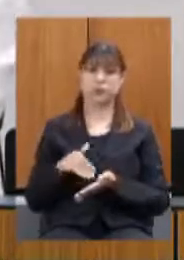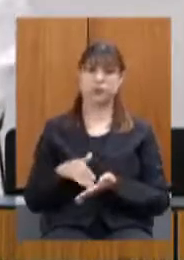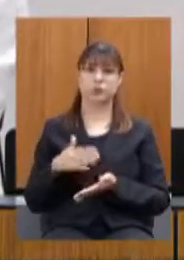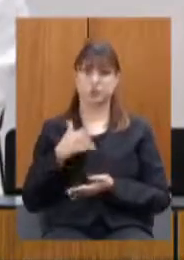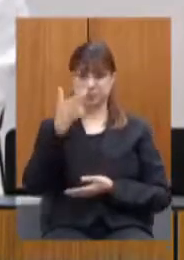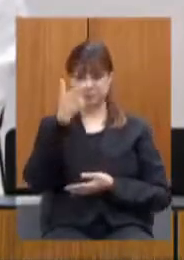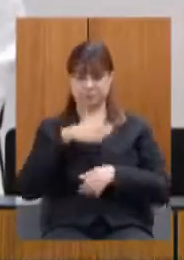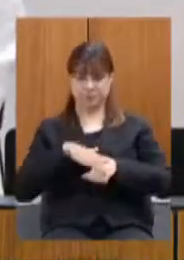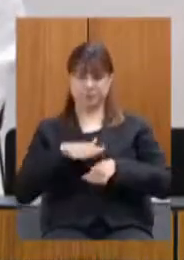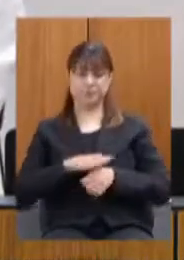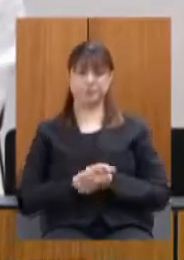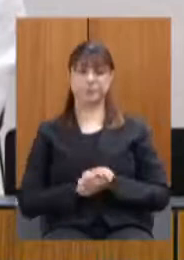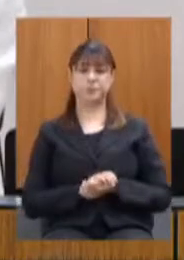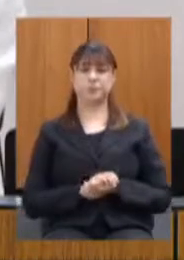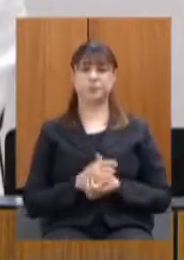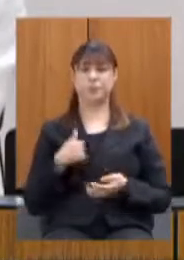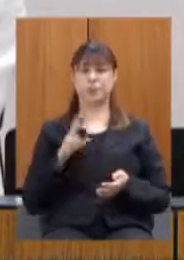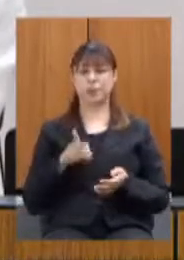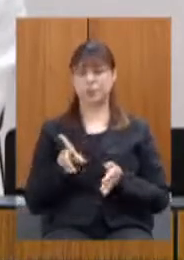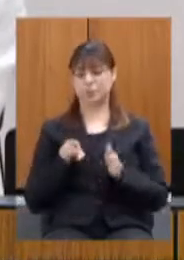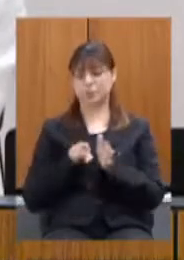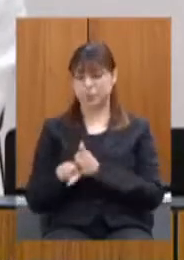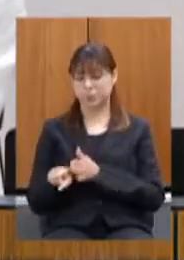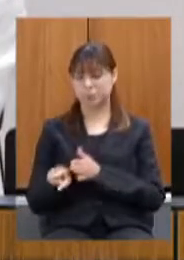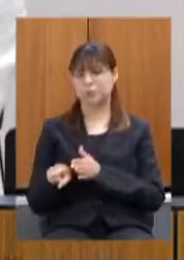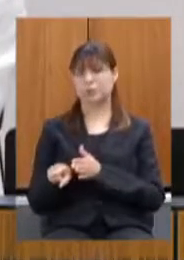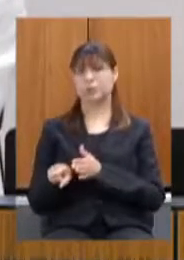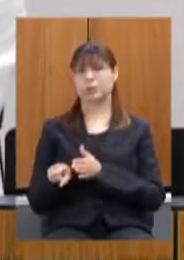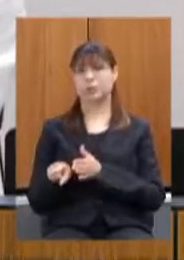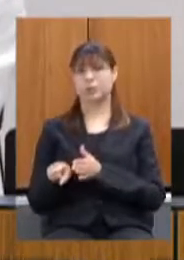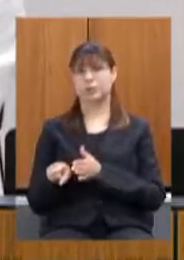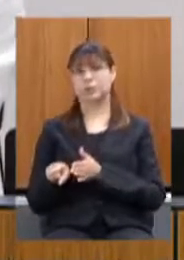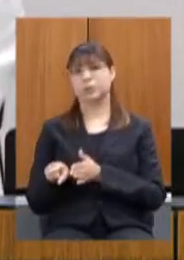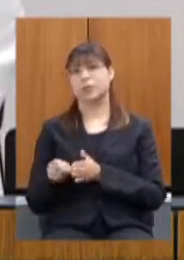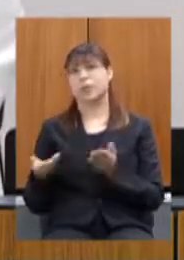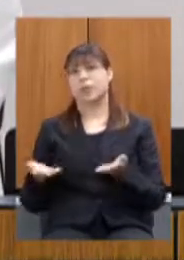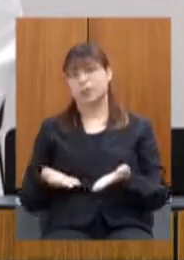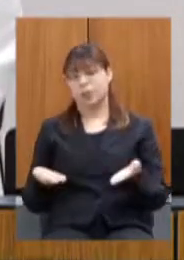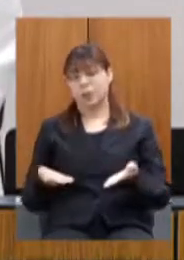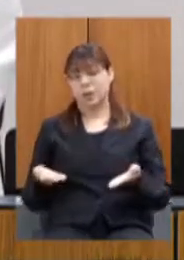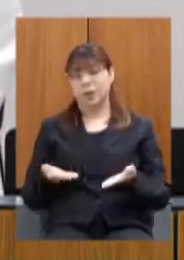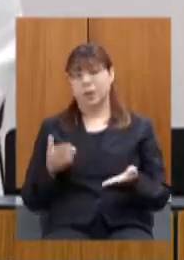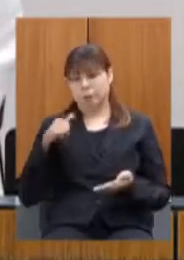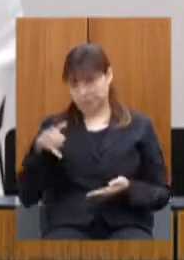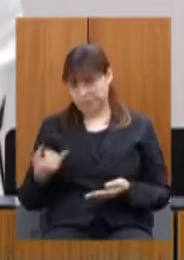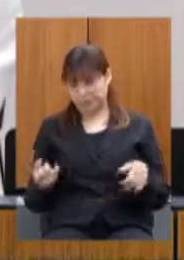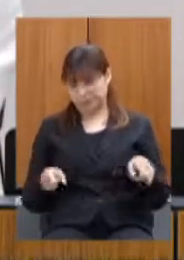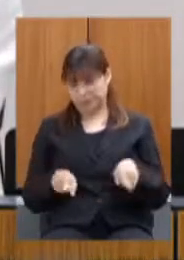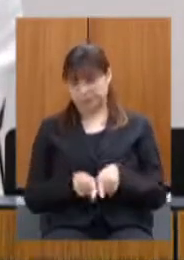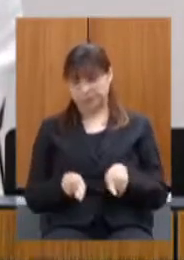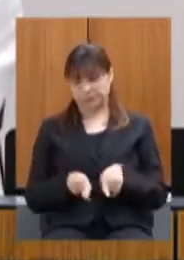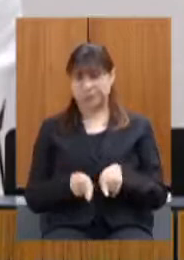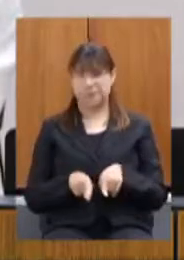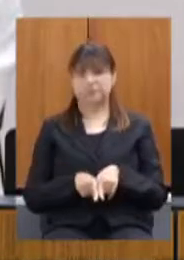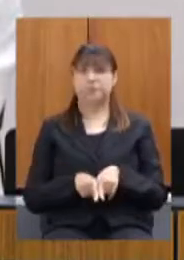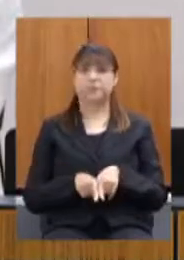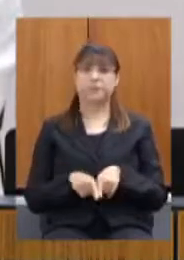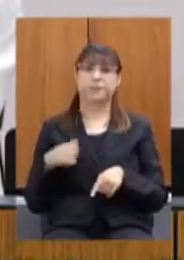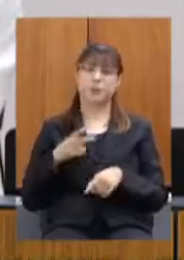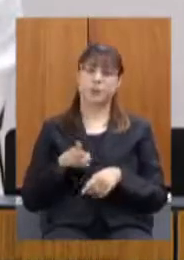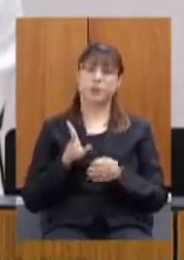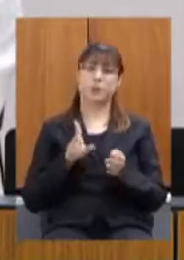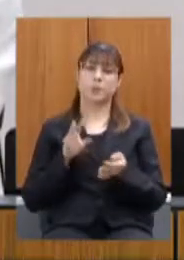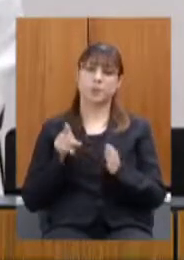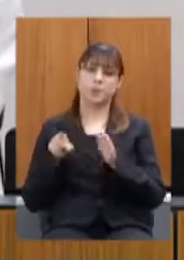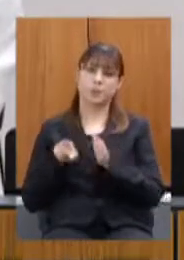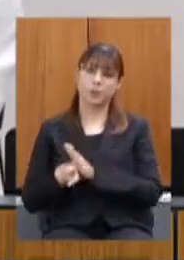pergunta que eu sempre faço não vou deixar passar essa oportunidade também a todos os secretários o senhor